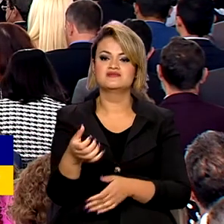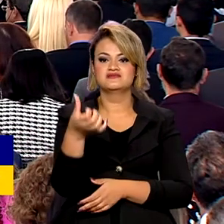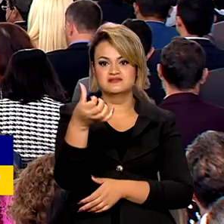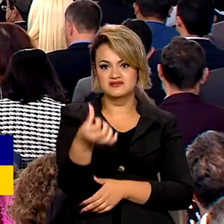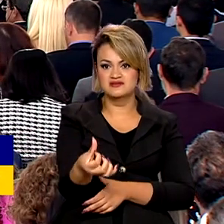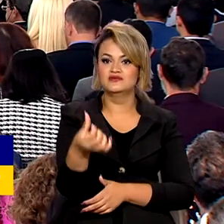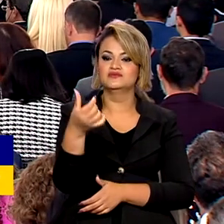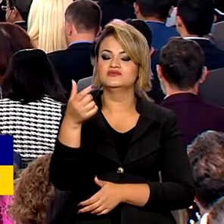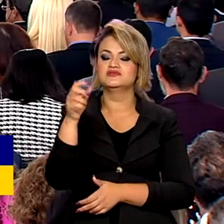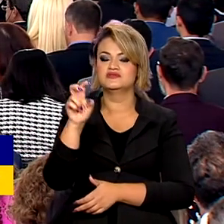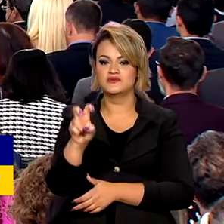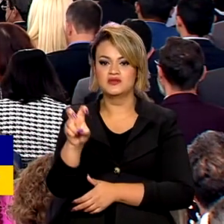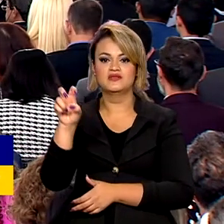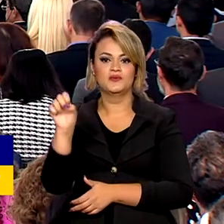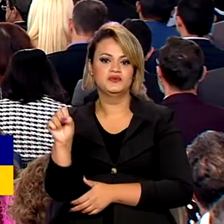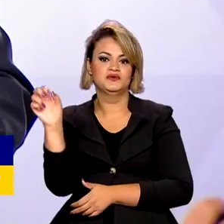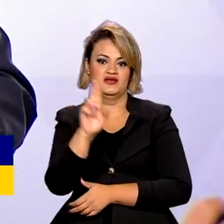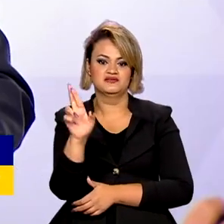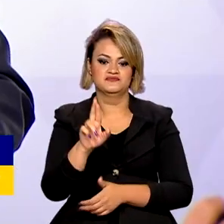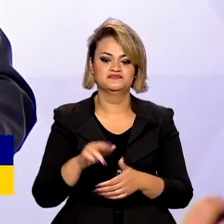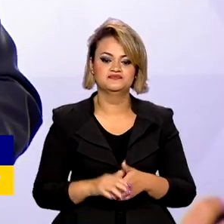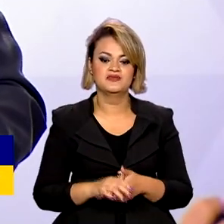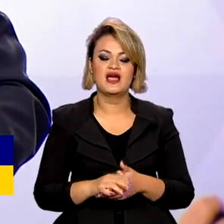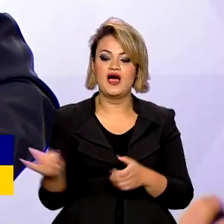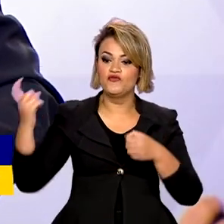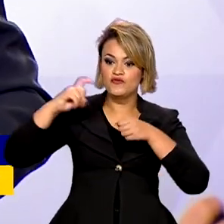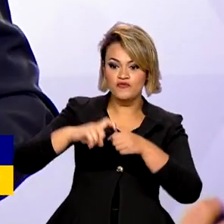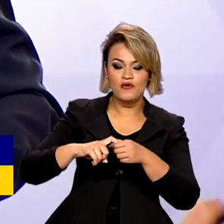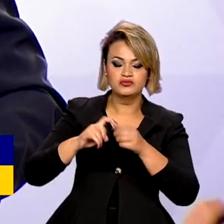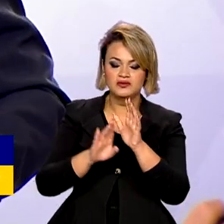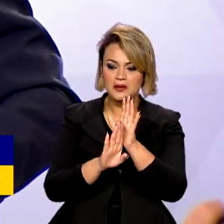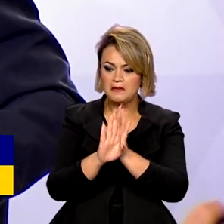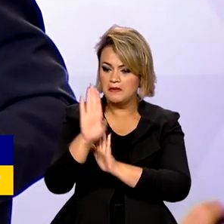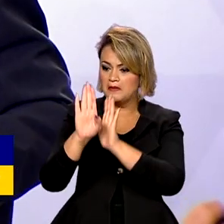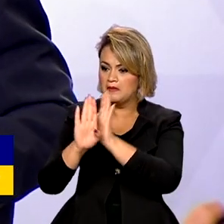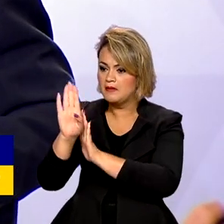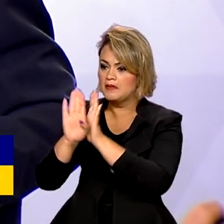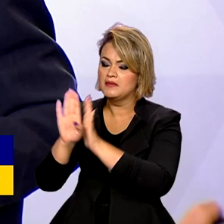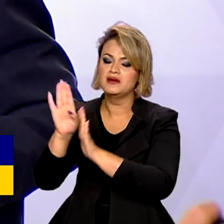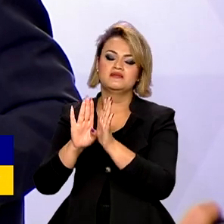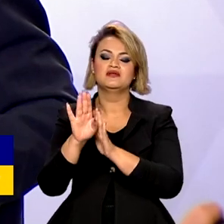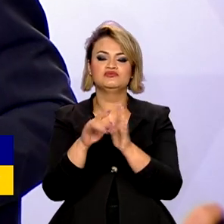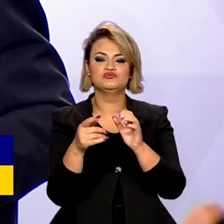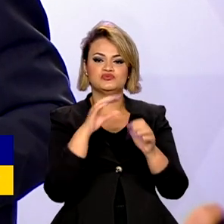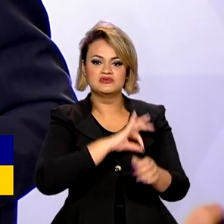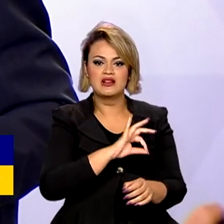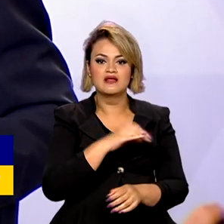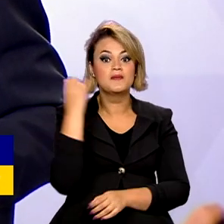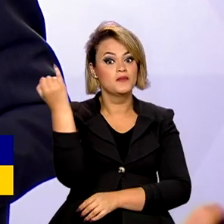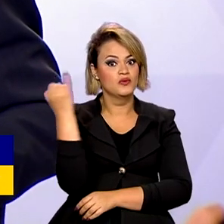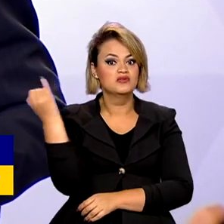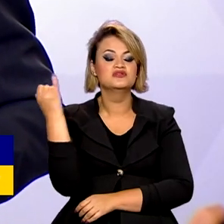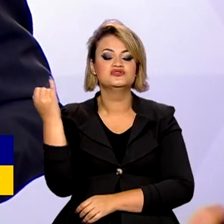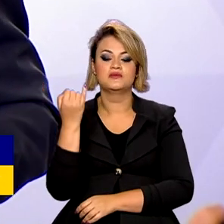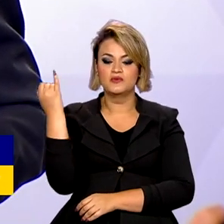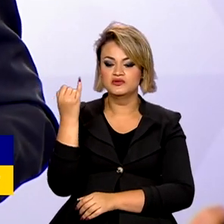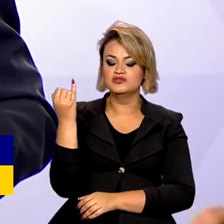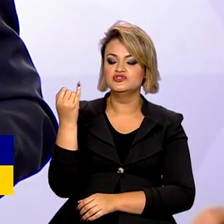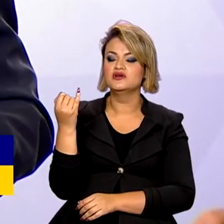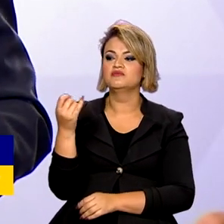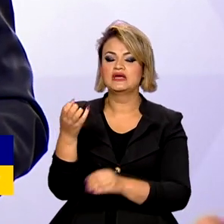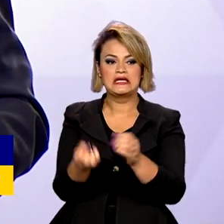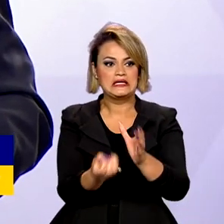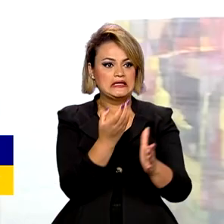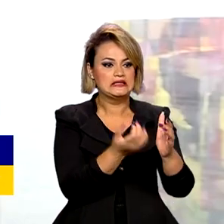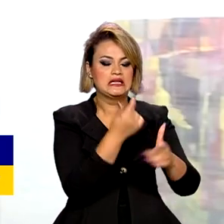658 reais. A retomada do crescimento da massa salarial é essencial para a retomada da geração